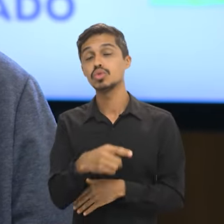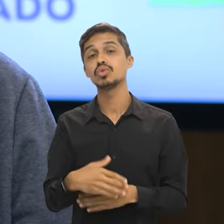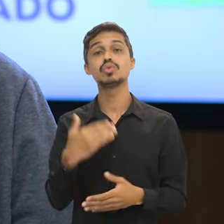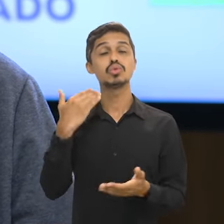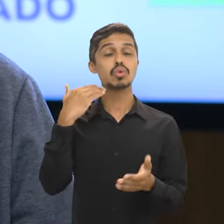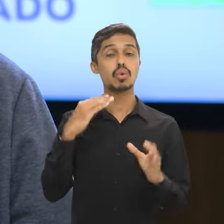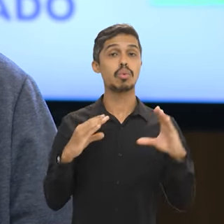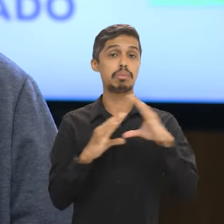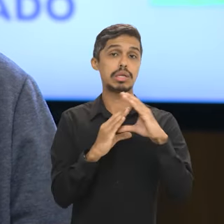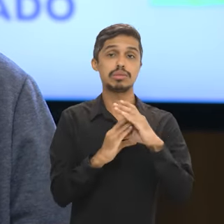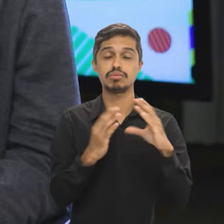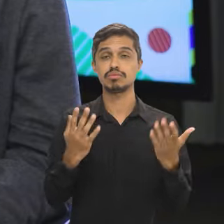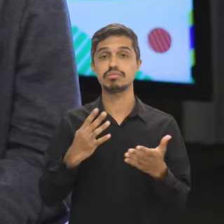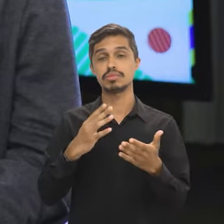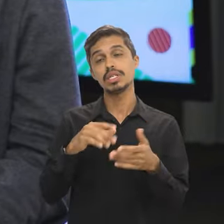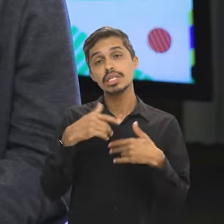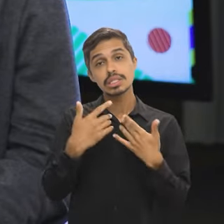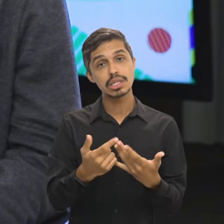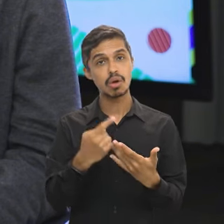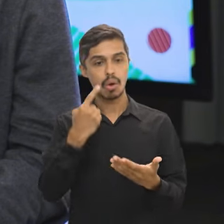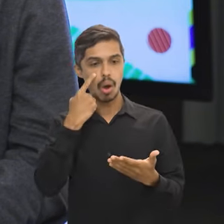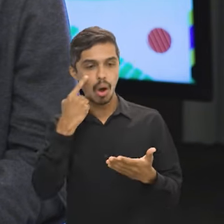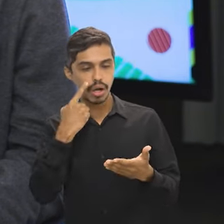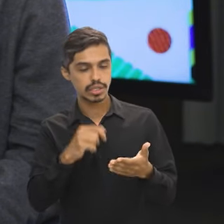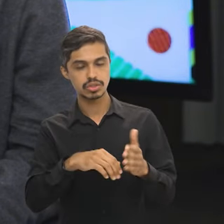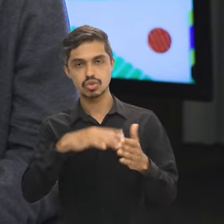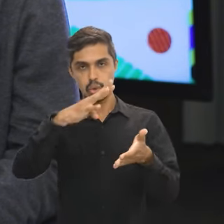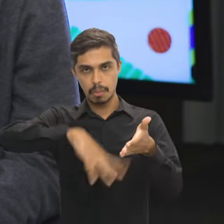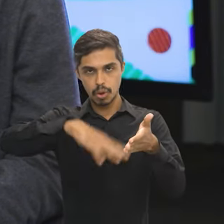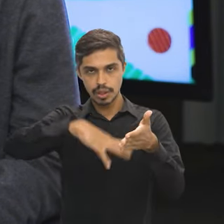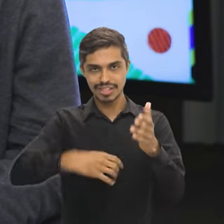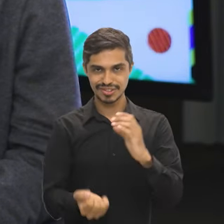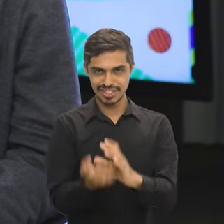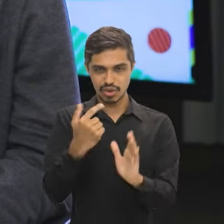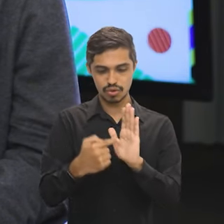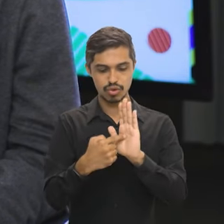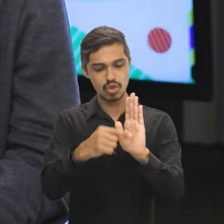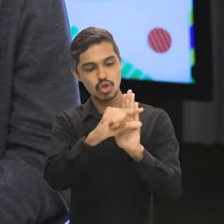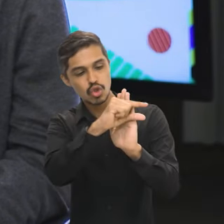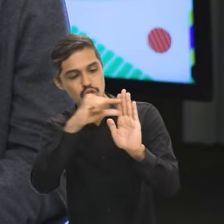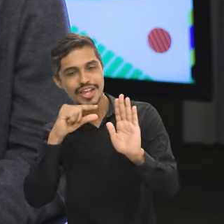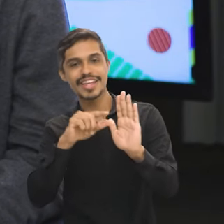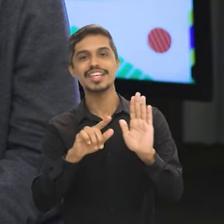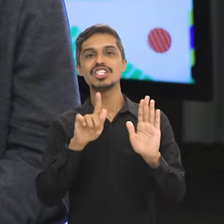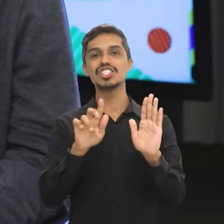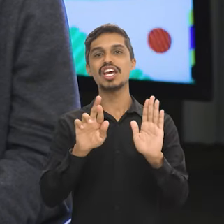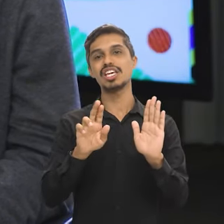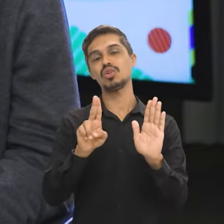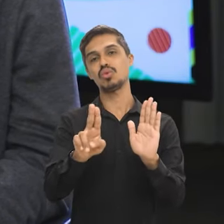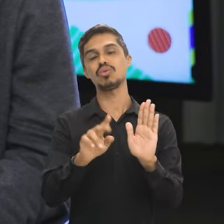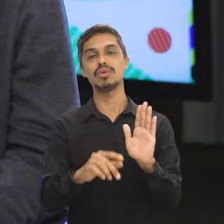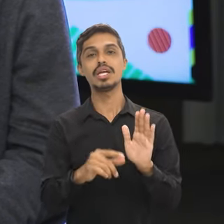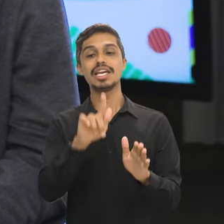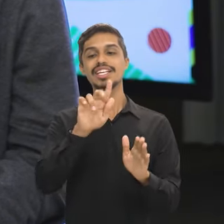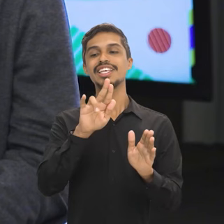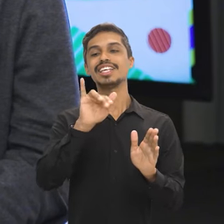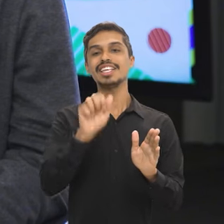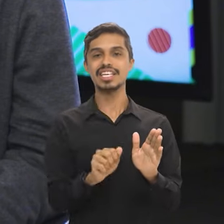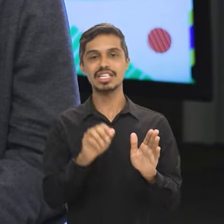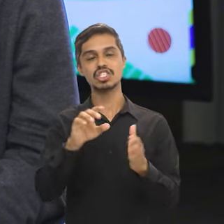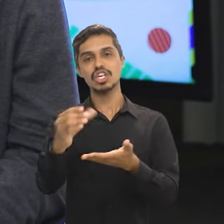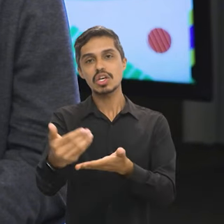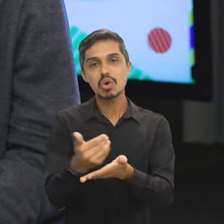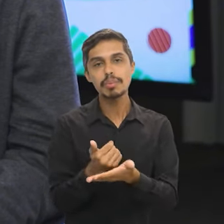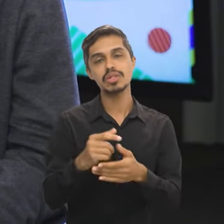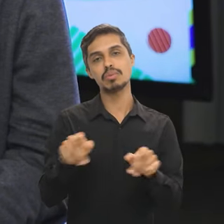Nacional é uma conta do Banco do Brasil. Então, você vai prestar atenção no boleto gerado, que o nome dele é Guia de Recolhimento da União. E